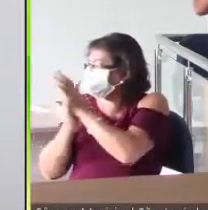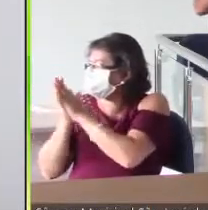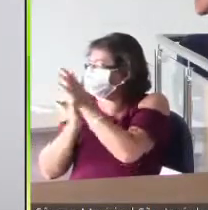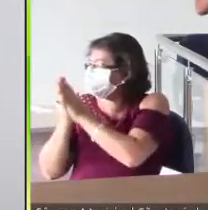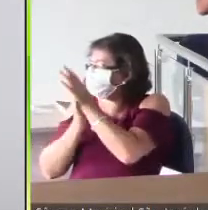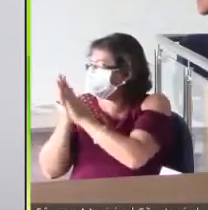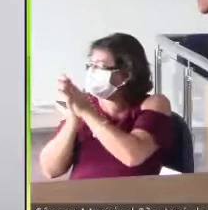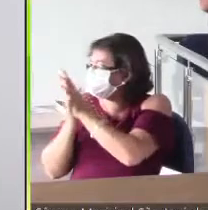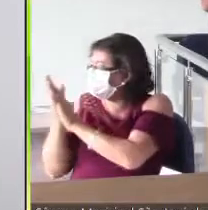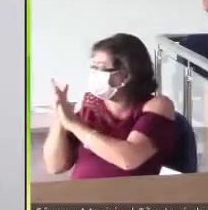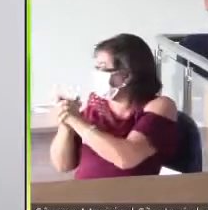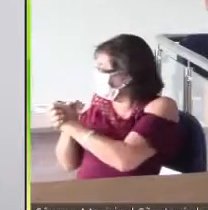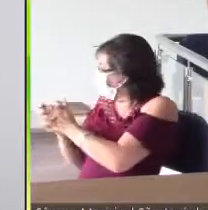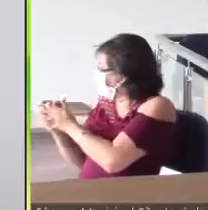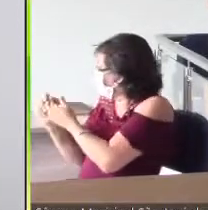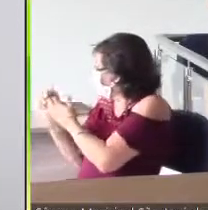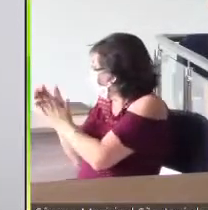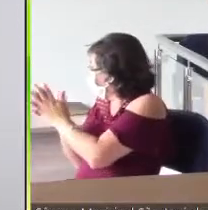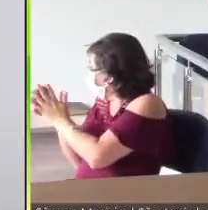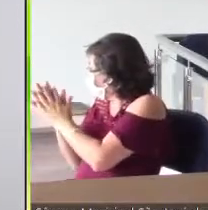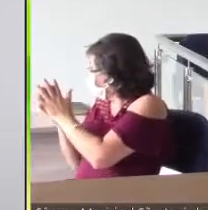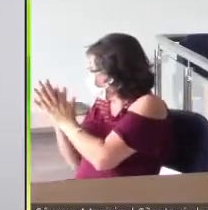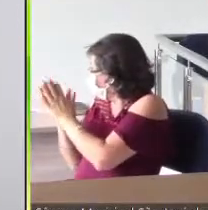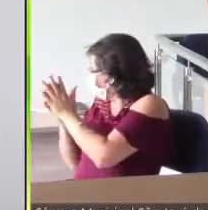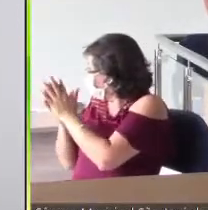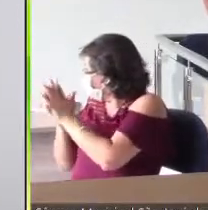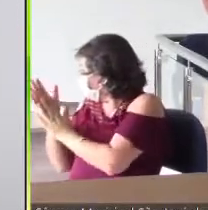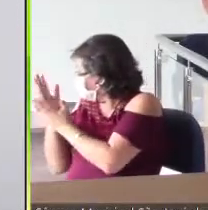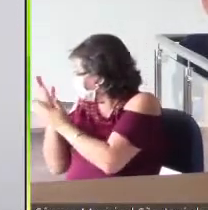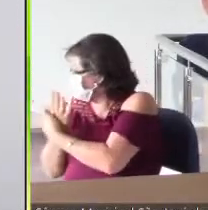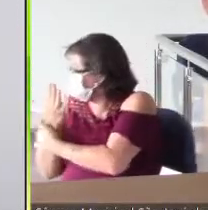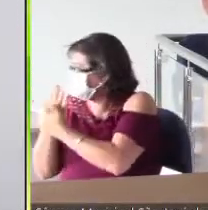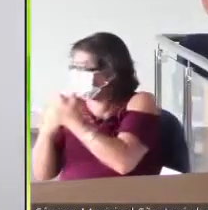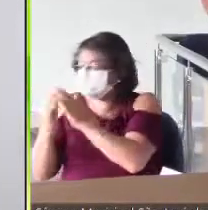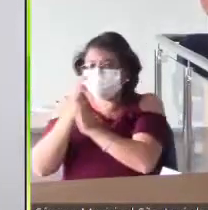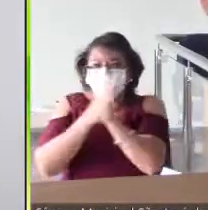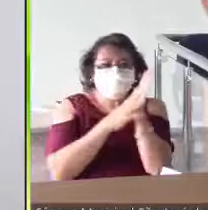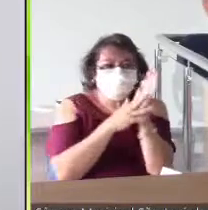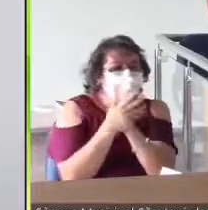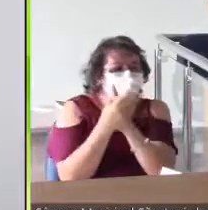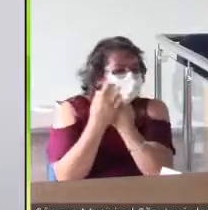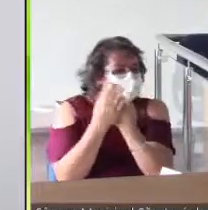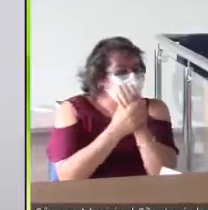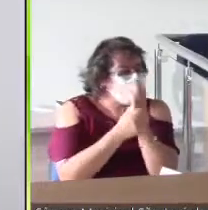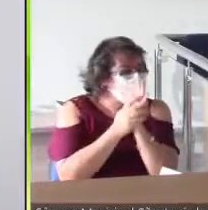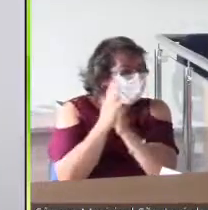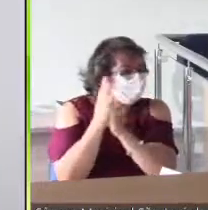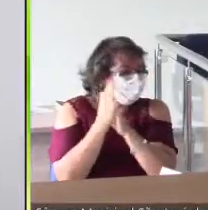Inclusive, na reunião que tiveram lá na Caixa, e foi aí que mudaram um pouco a destinação,